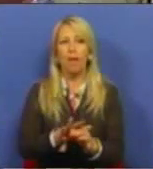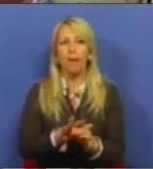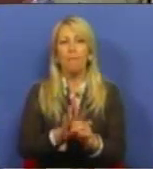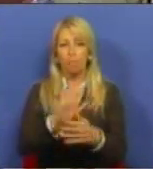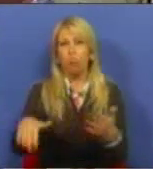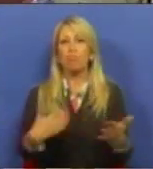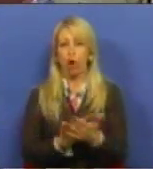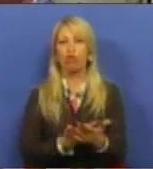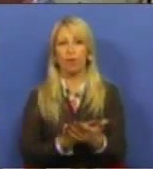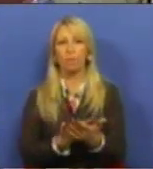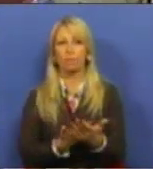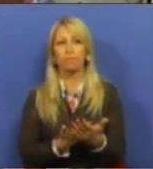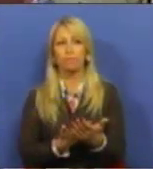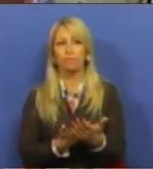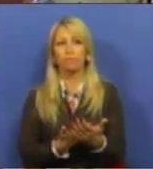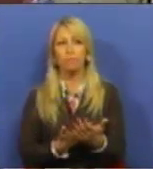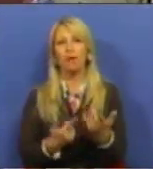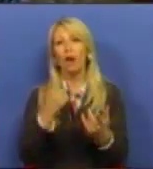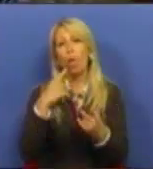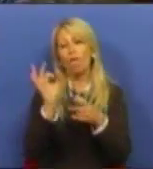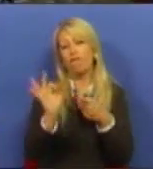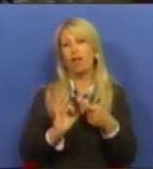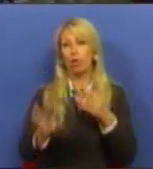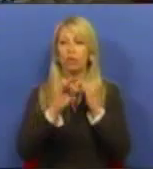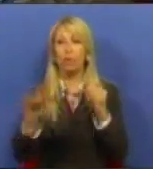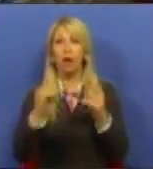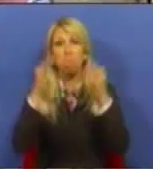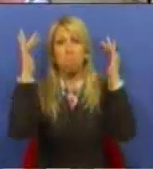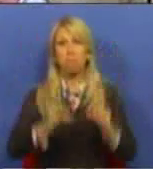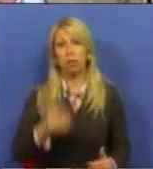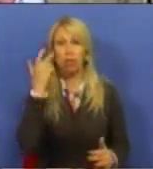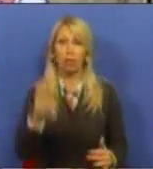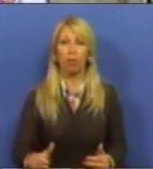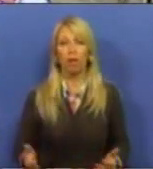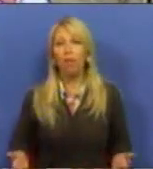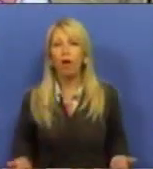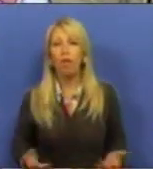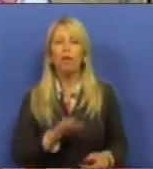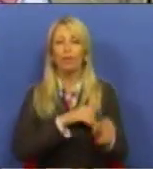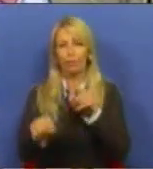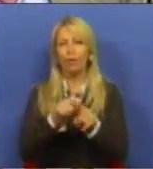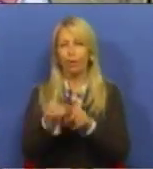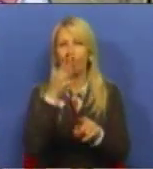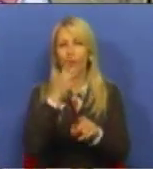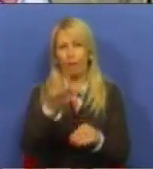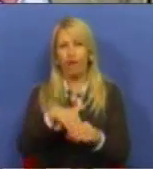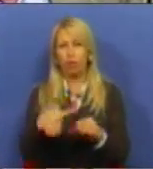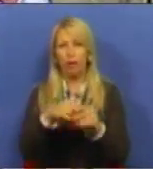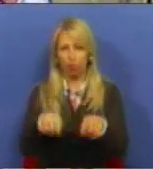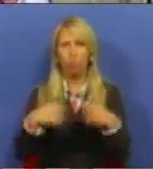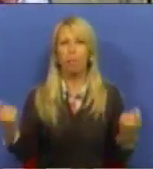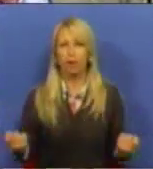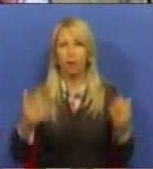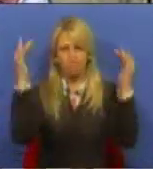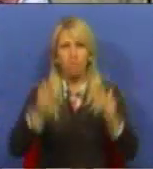proposta com o da sustentabilidade em que baixaram as pensões. Sr. Deputado, o Sr. Deputado faz parte de um partido que